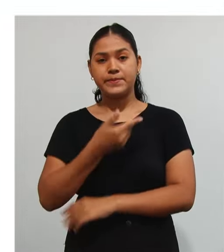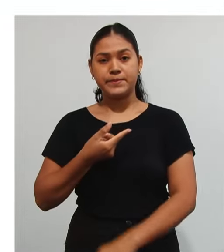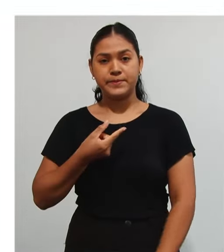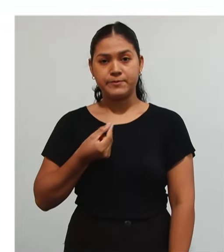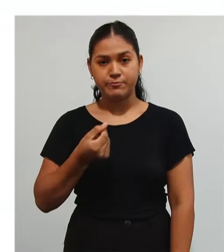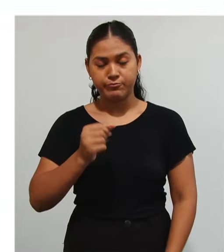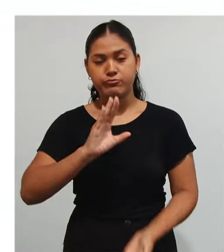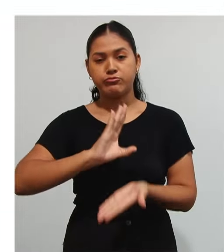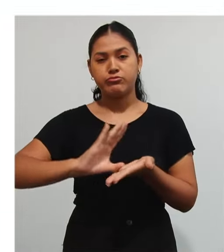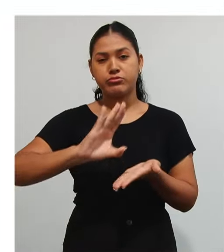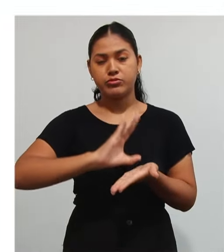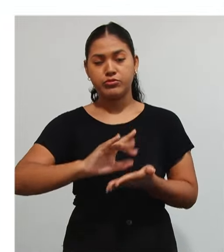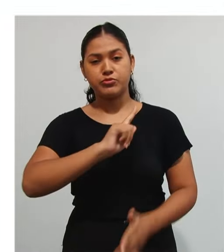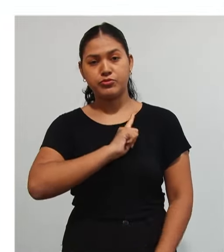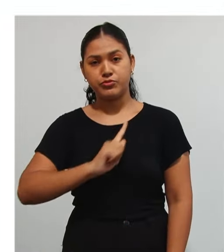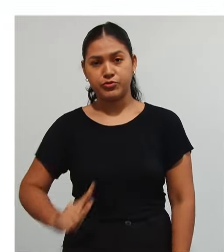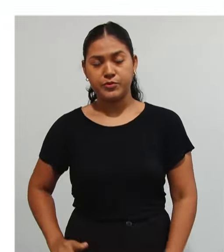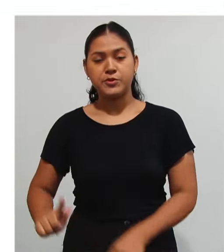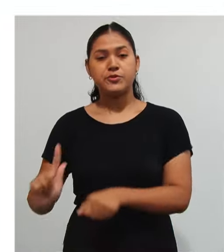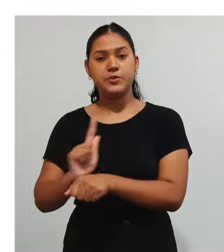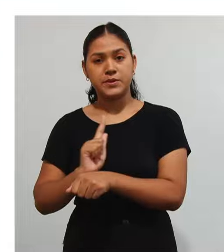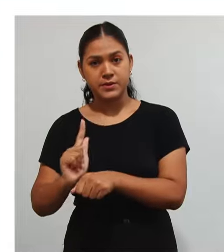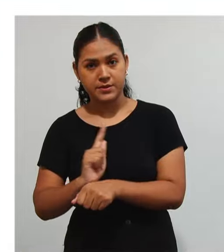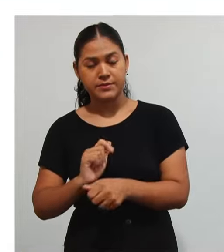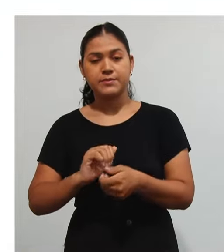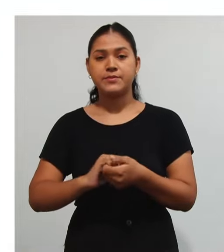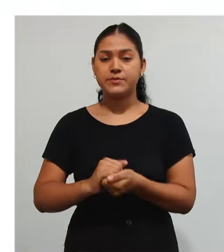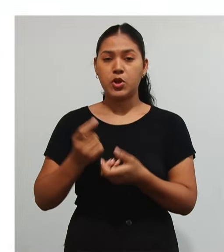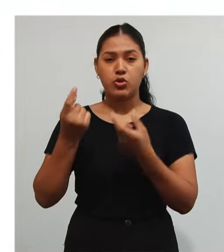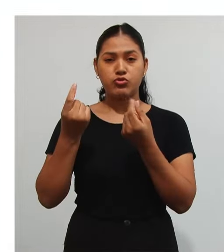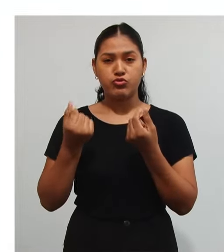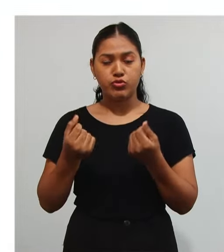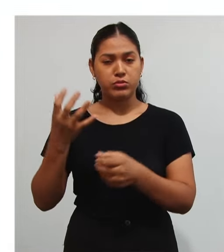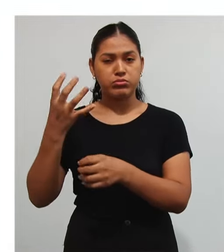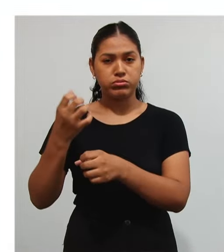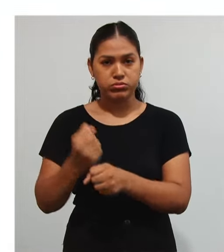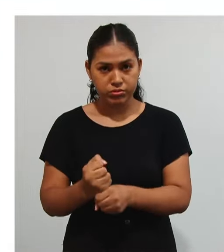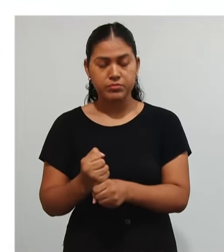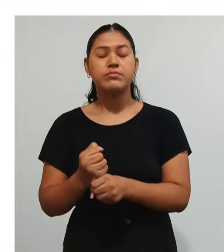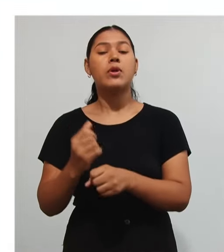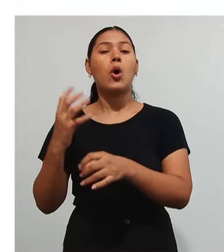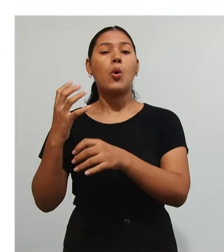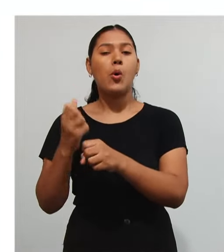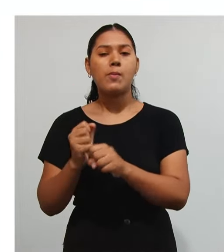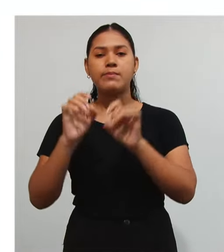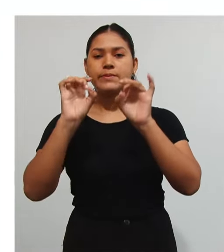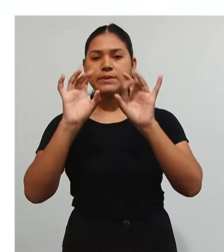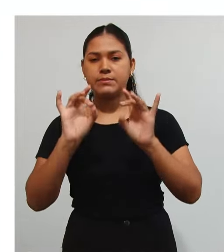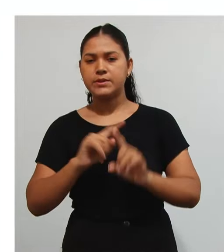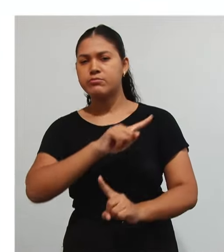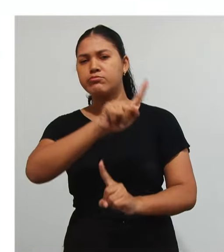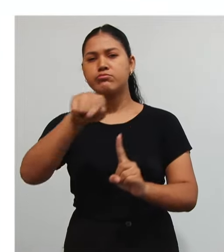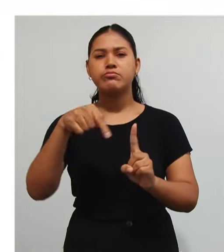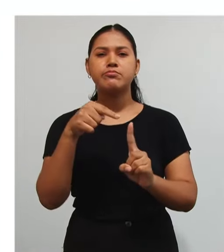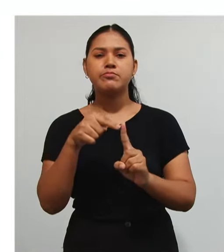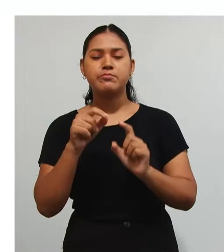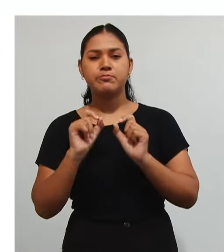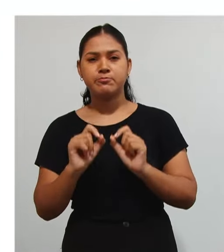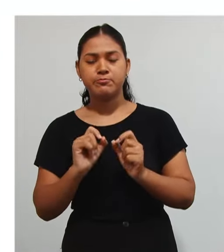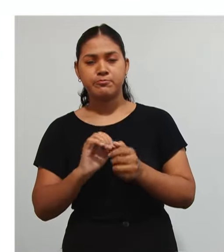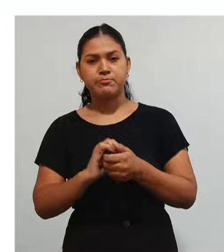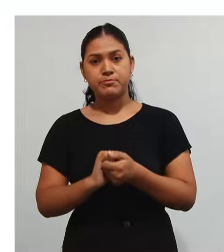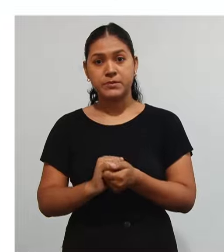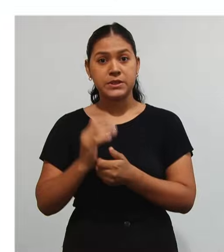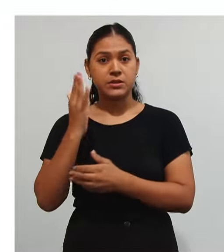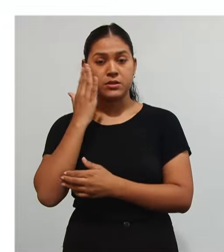governo e sua gestão A tomada de conta E a tomada de contas especiais Como objetivo, nós temos Que